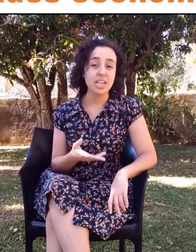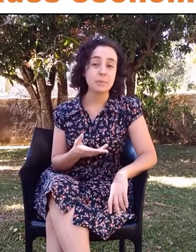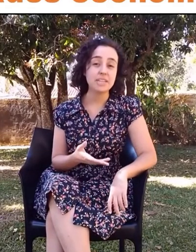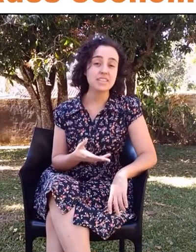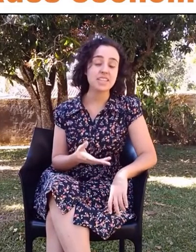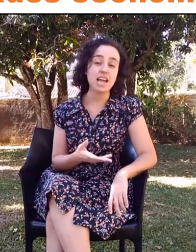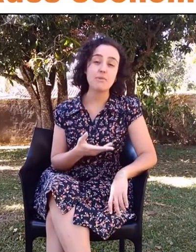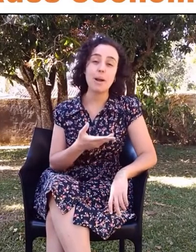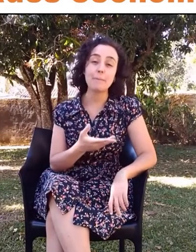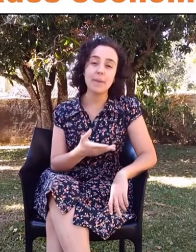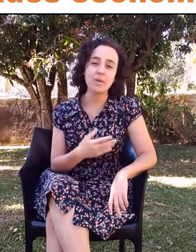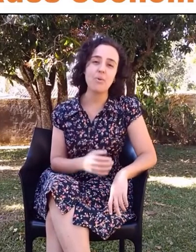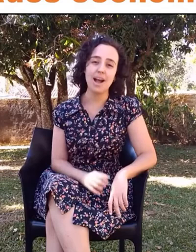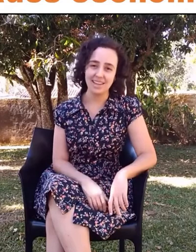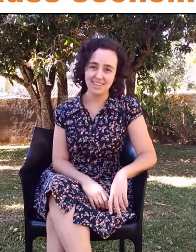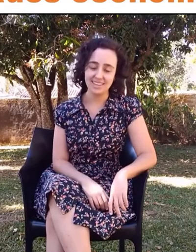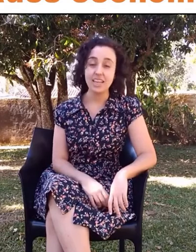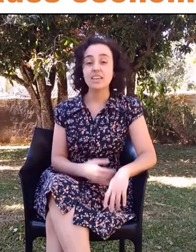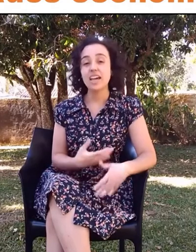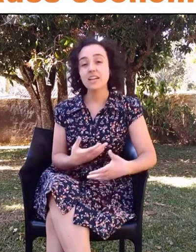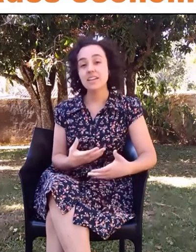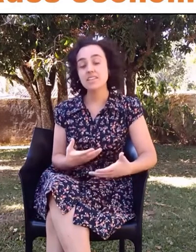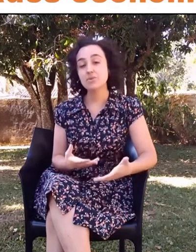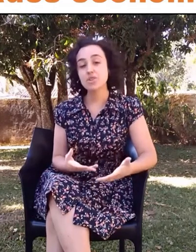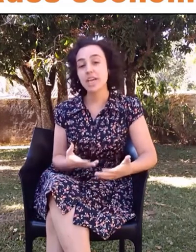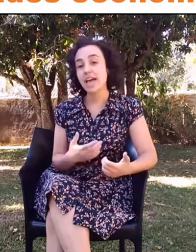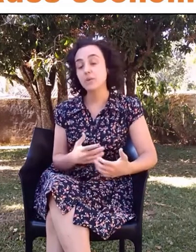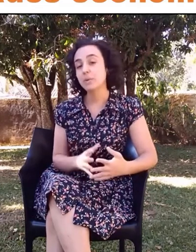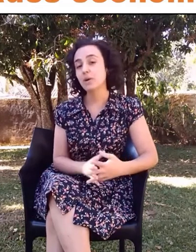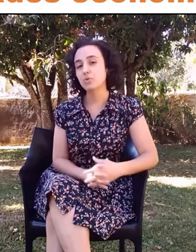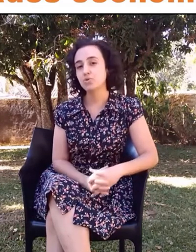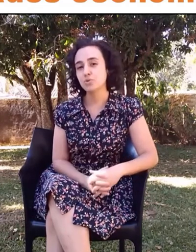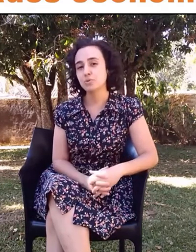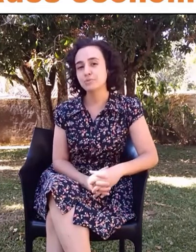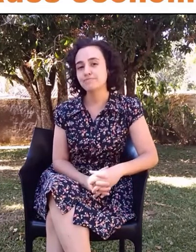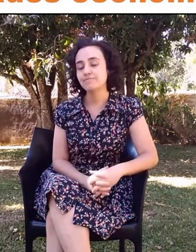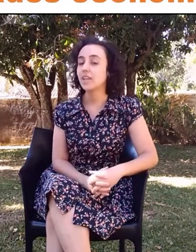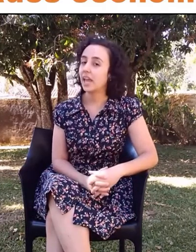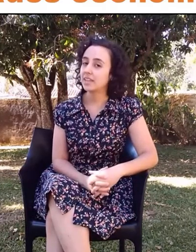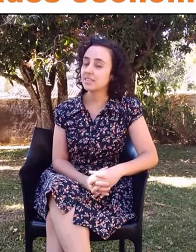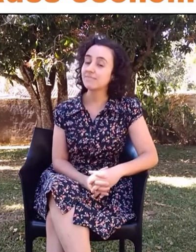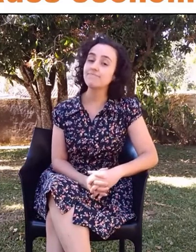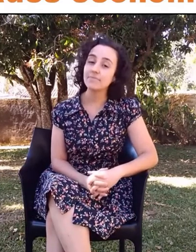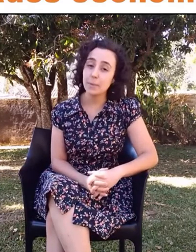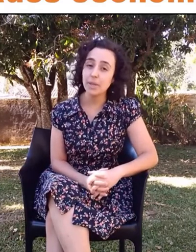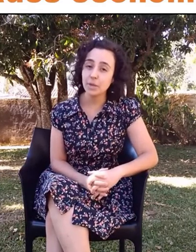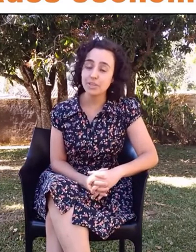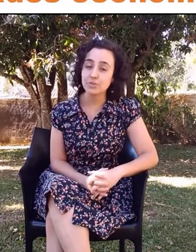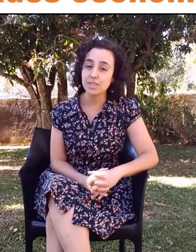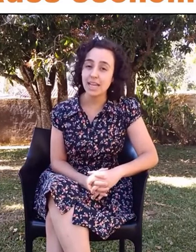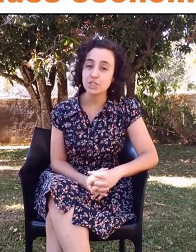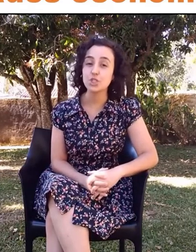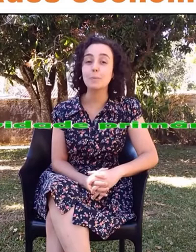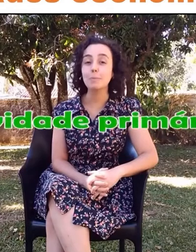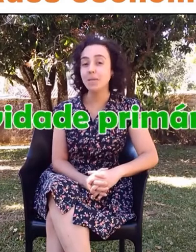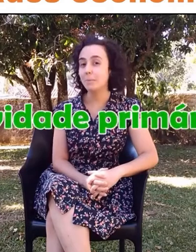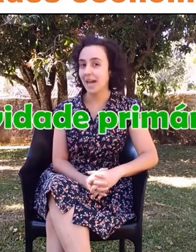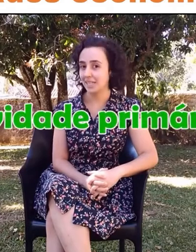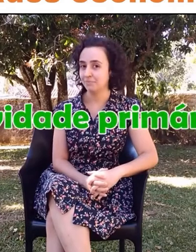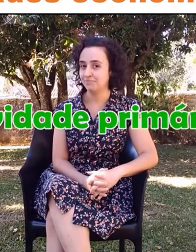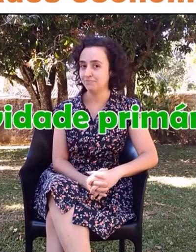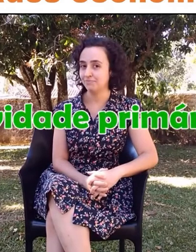imagem representavam a pecuária, que é a criação de gado para consumo. Essa também é uma atividade